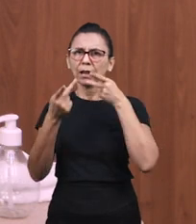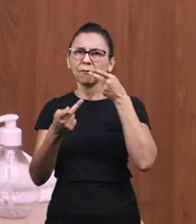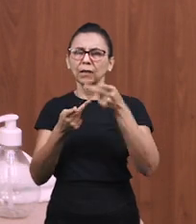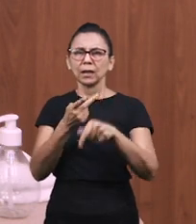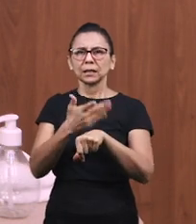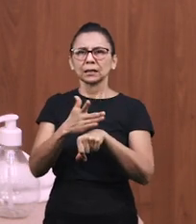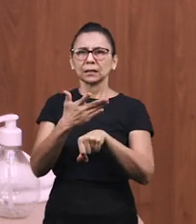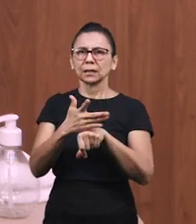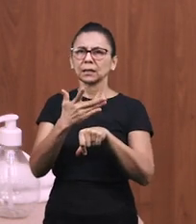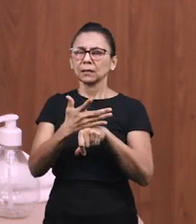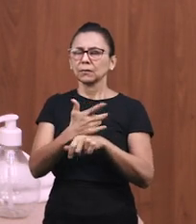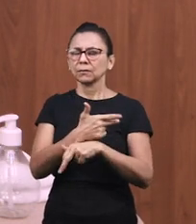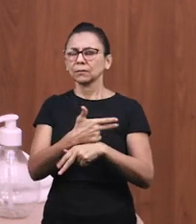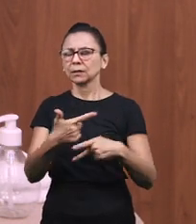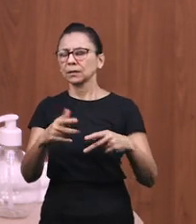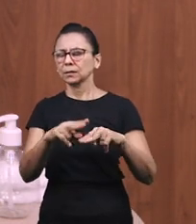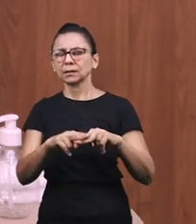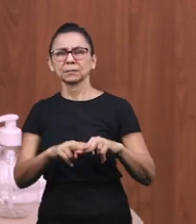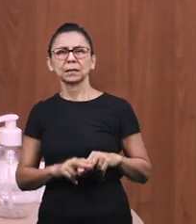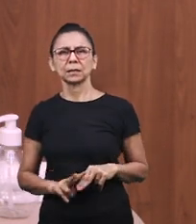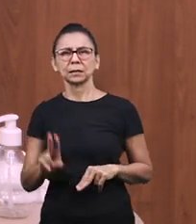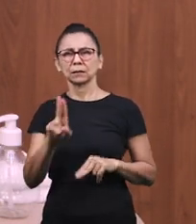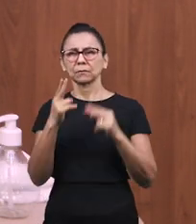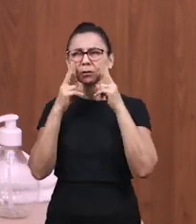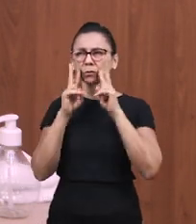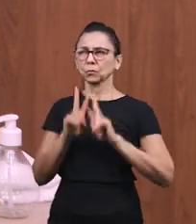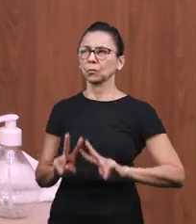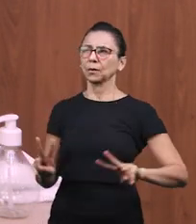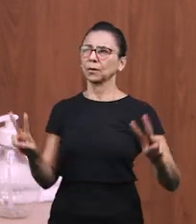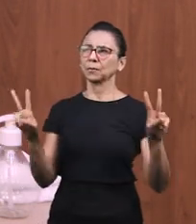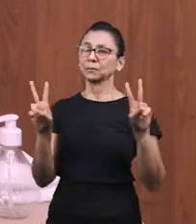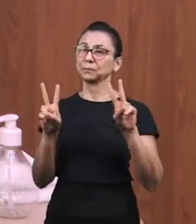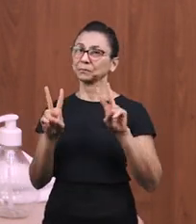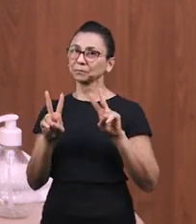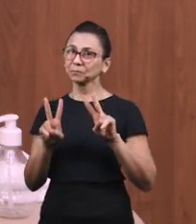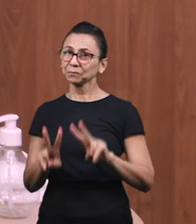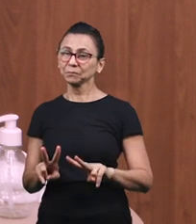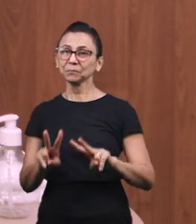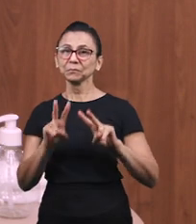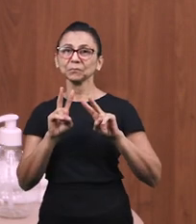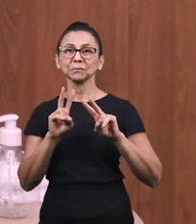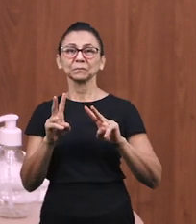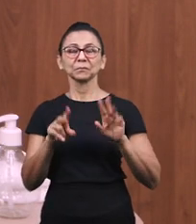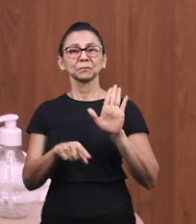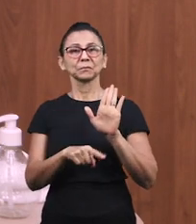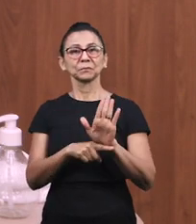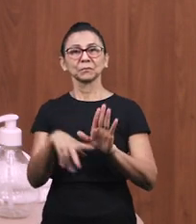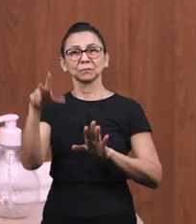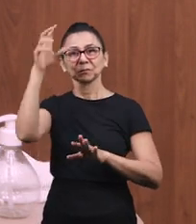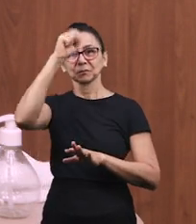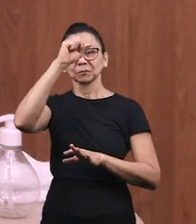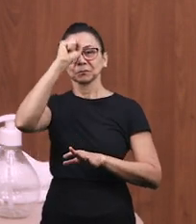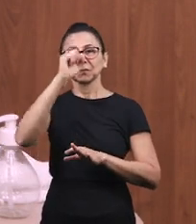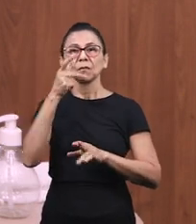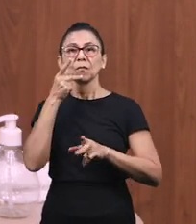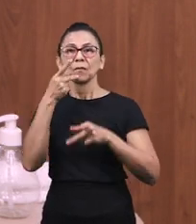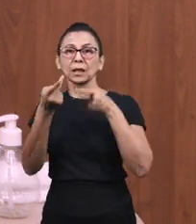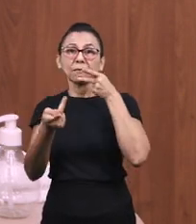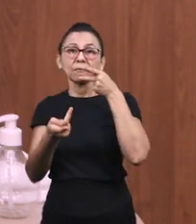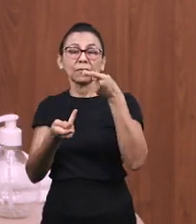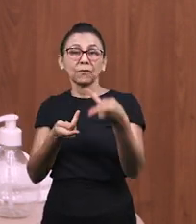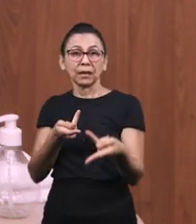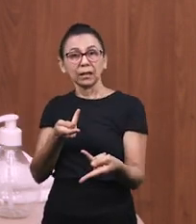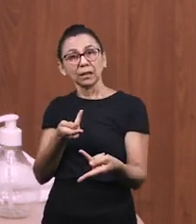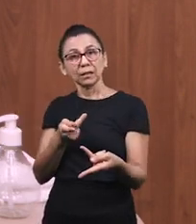criança. Mas existem várias maneiras de usar pistas visuais para facilitar o aprendizado da fala. E outra